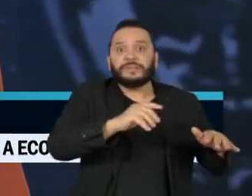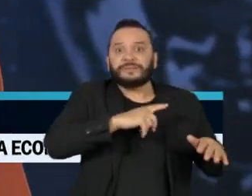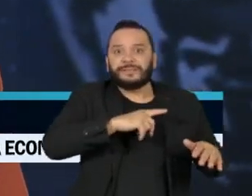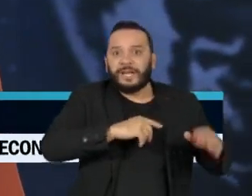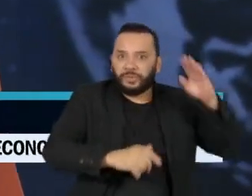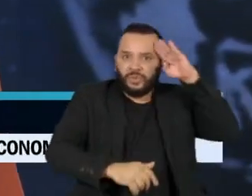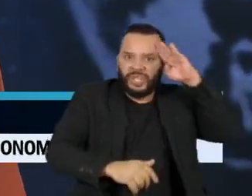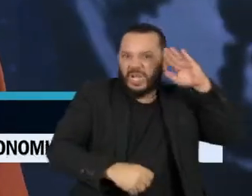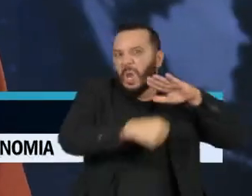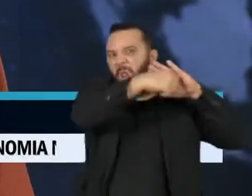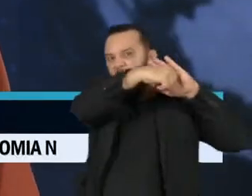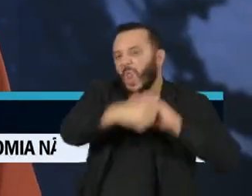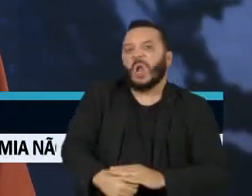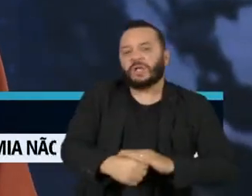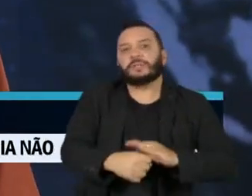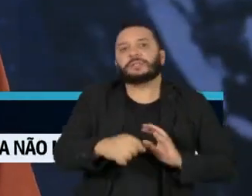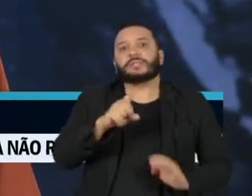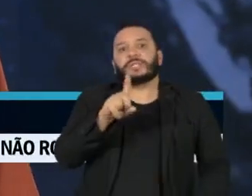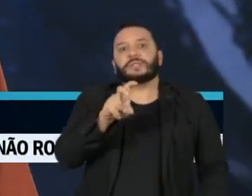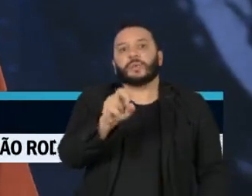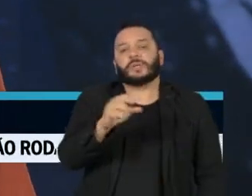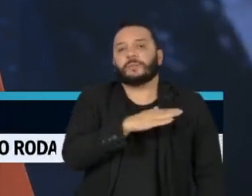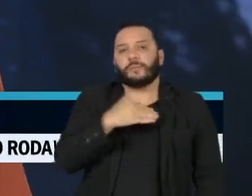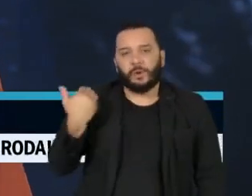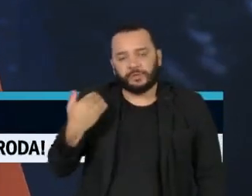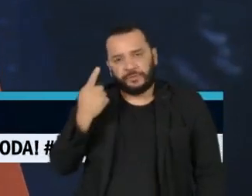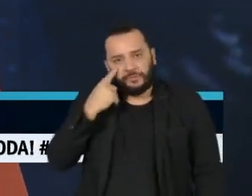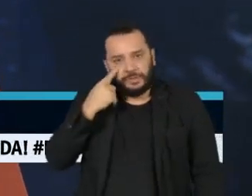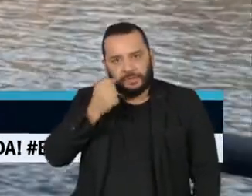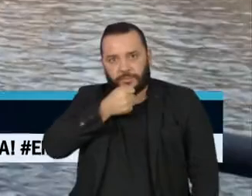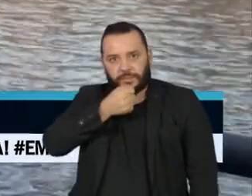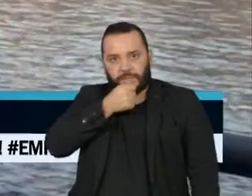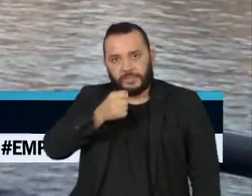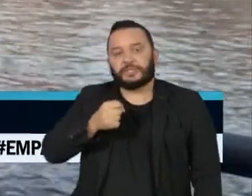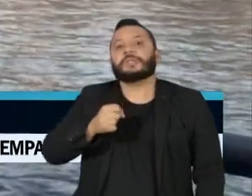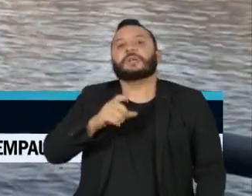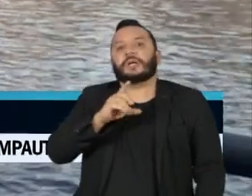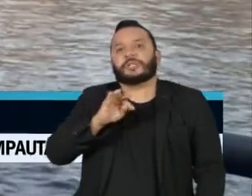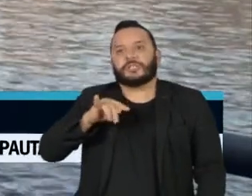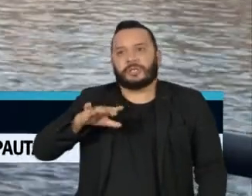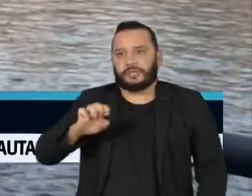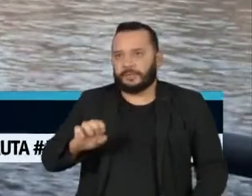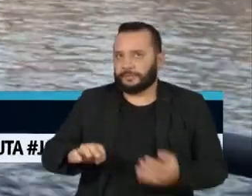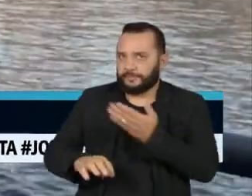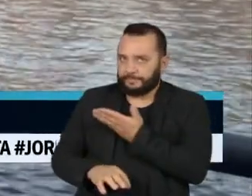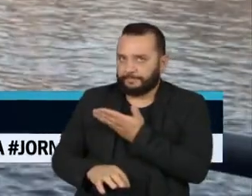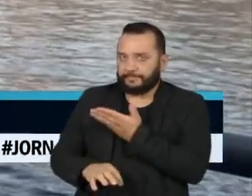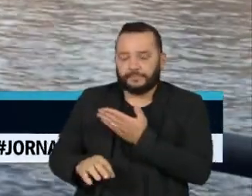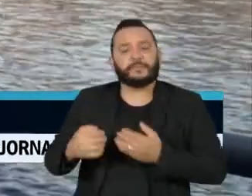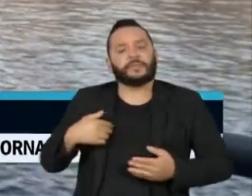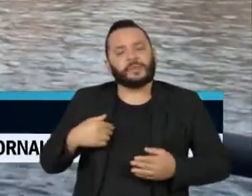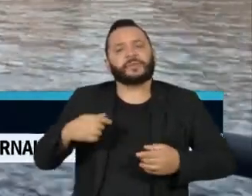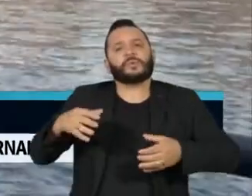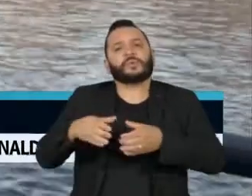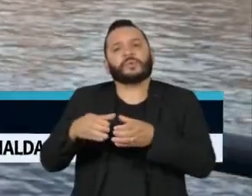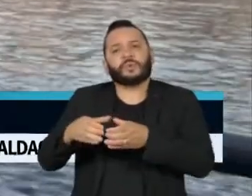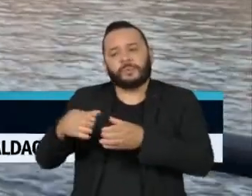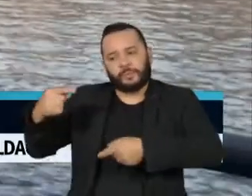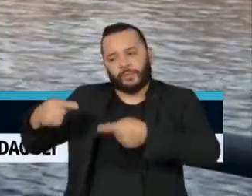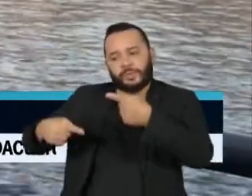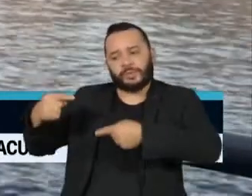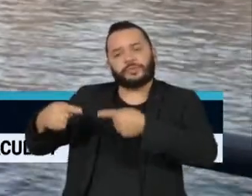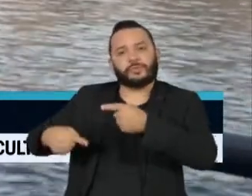reportagem de Cristiane Ramalho, correspondente da Deutsche Welle, nossa parceira na Alemanha. Os parlamentares europeus pedem uma investigação